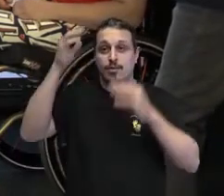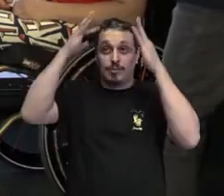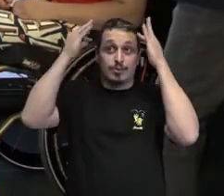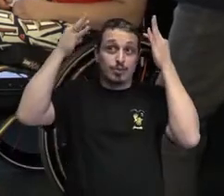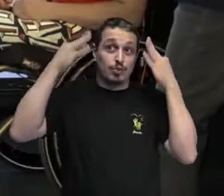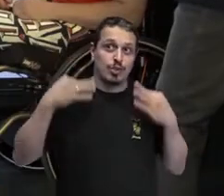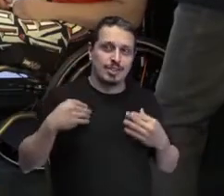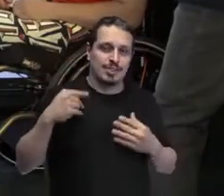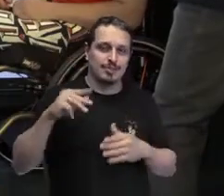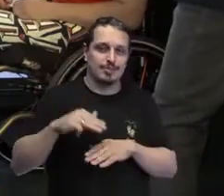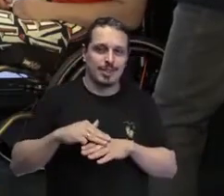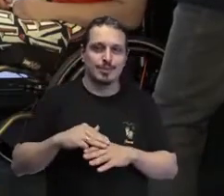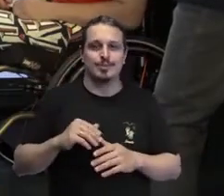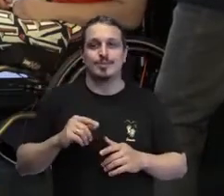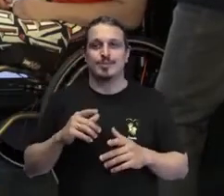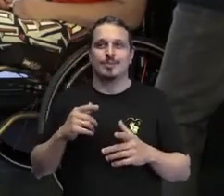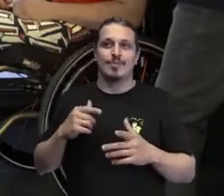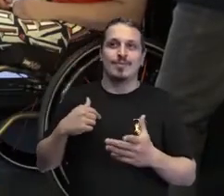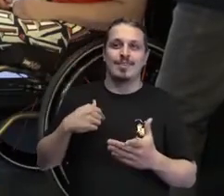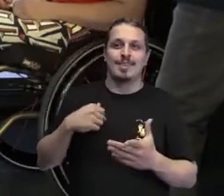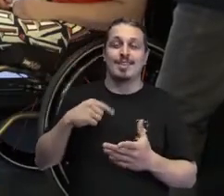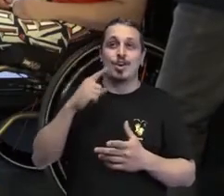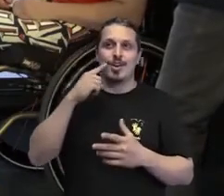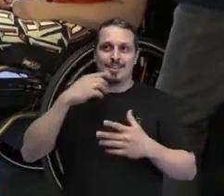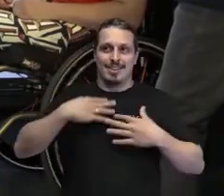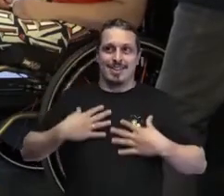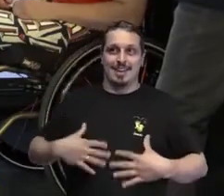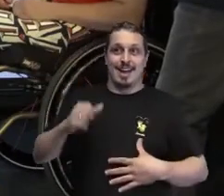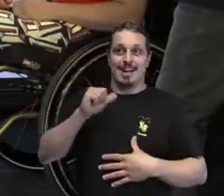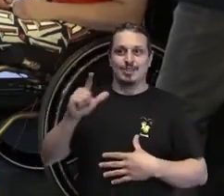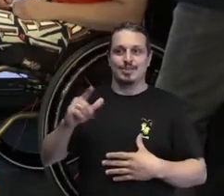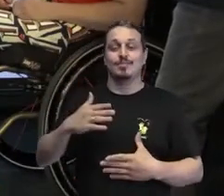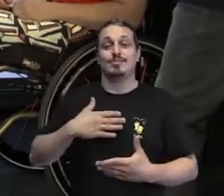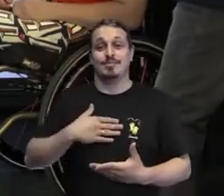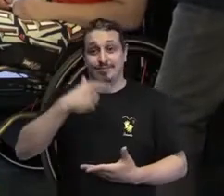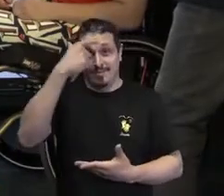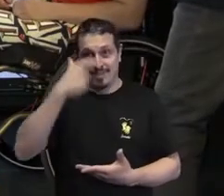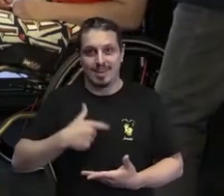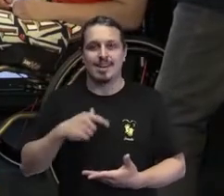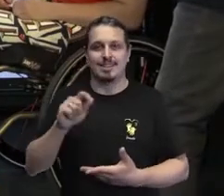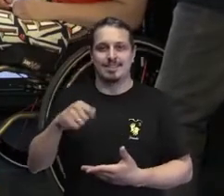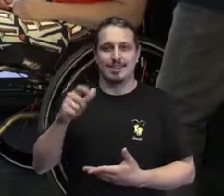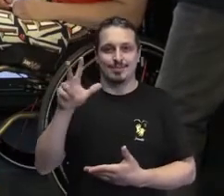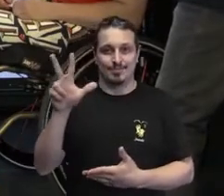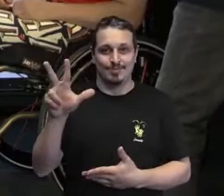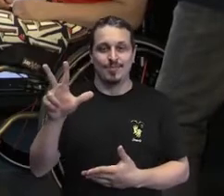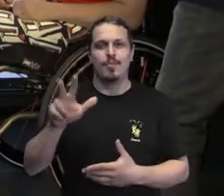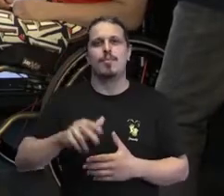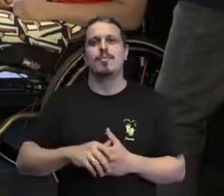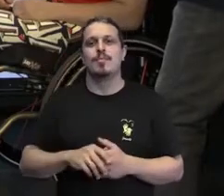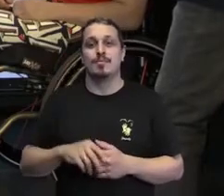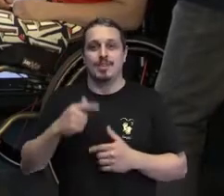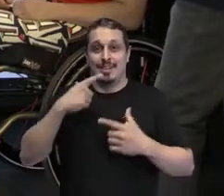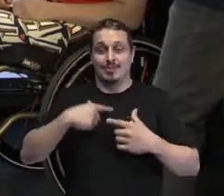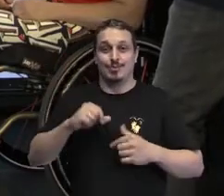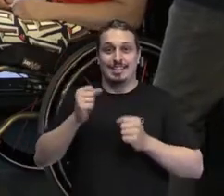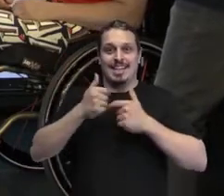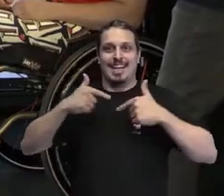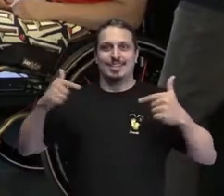olhar azul, do olhar verde. Um sorriso bem largo, blusa lilás. No meu fundo tem um espelho